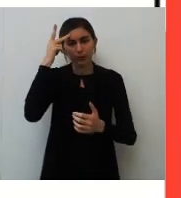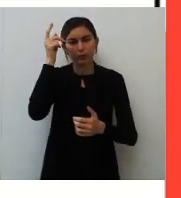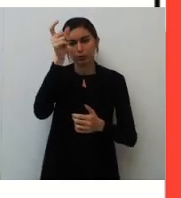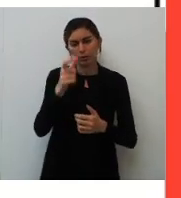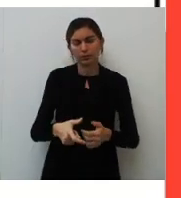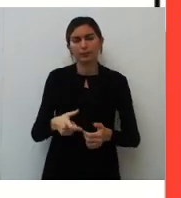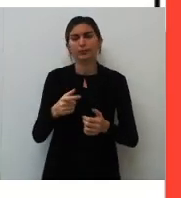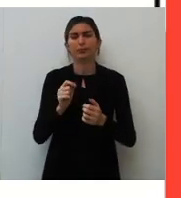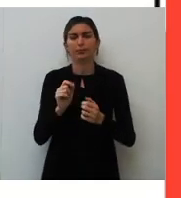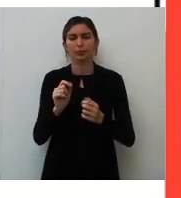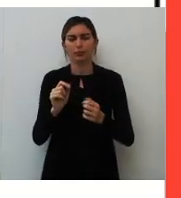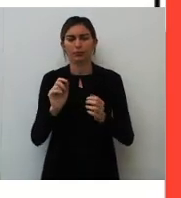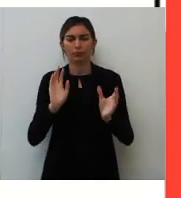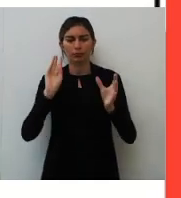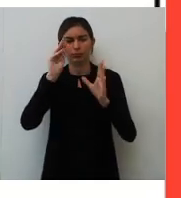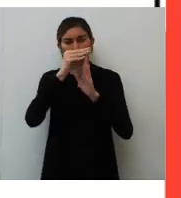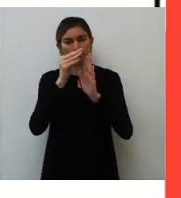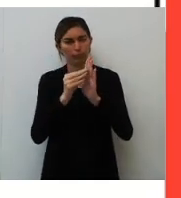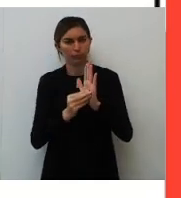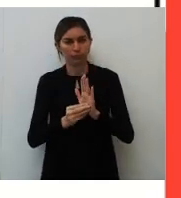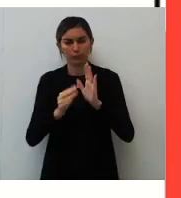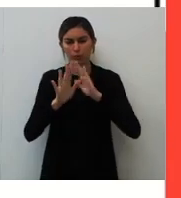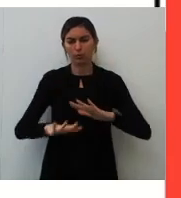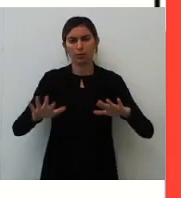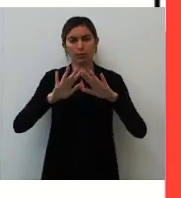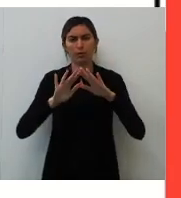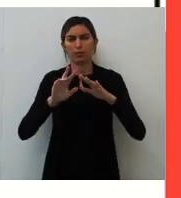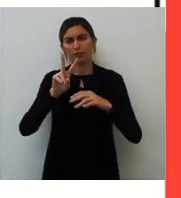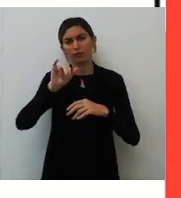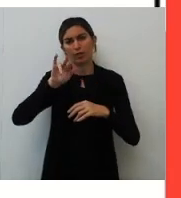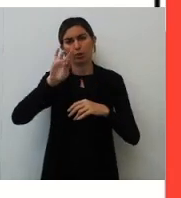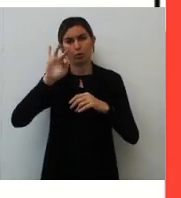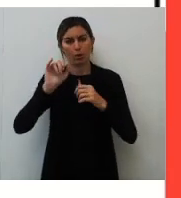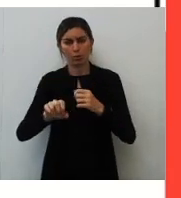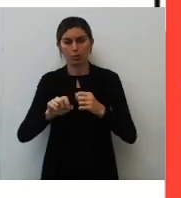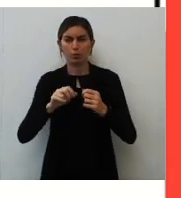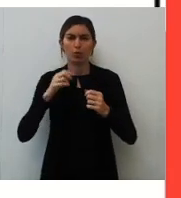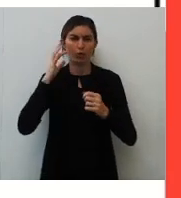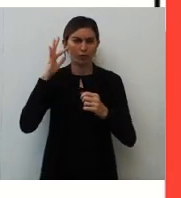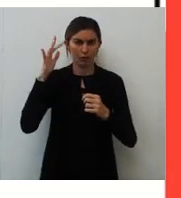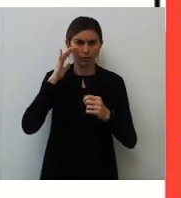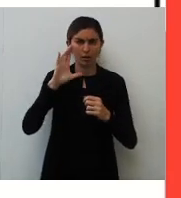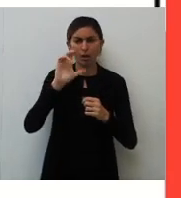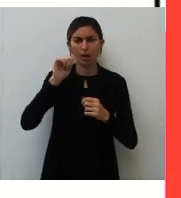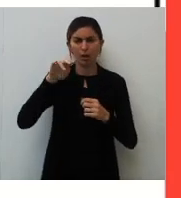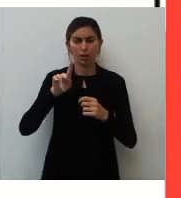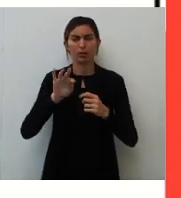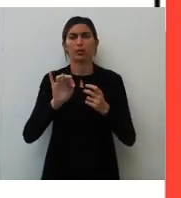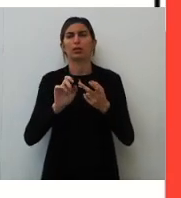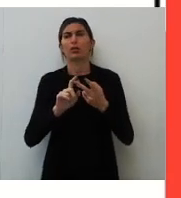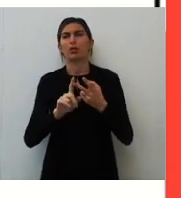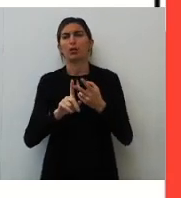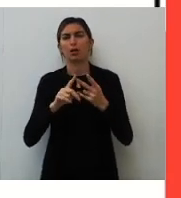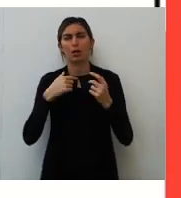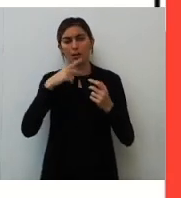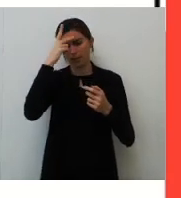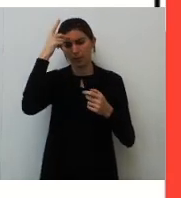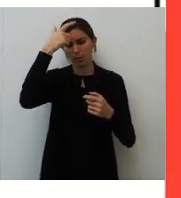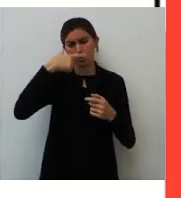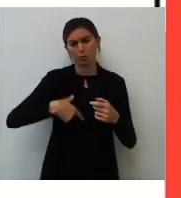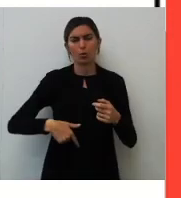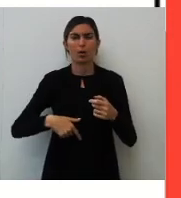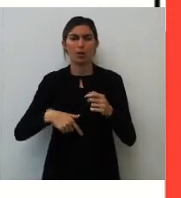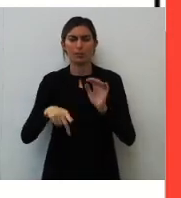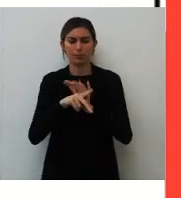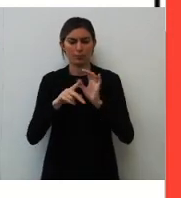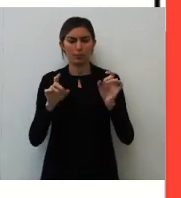inserido no ambiente virtual. Segundo o filósofo Kant, a pessoa é um fim em